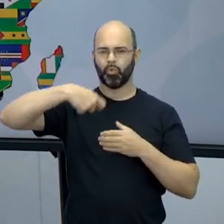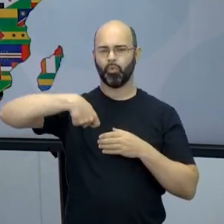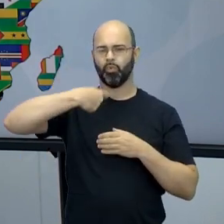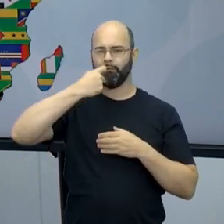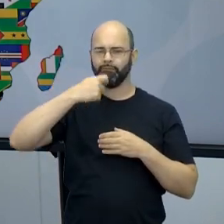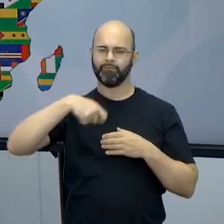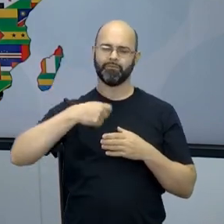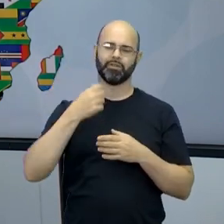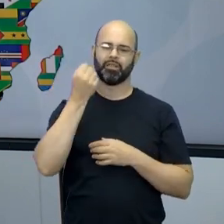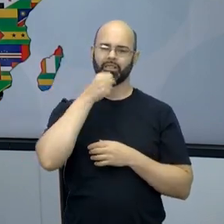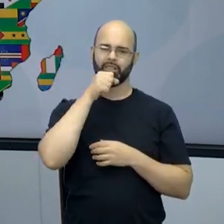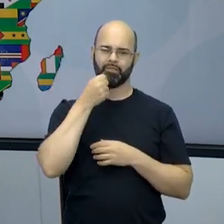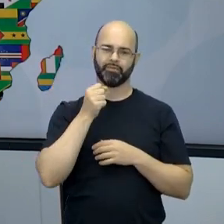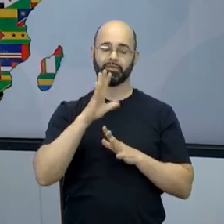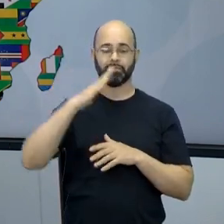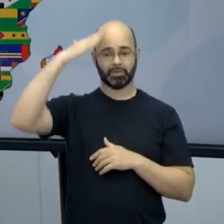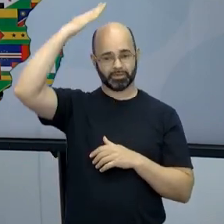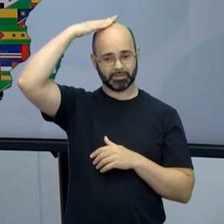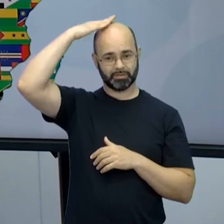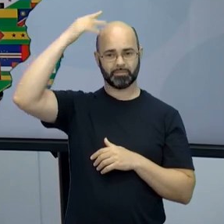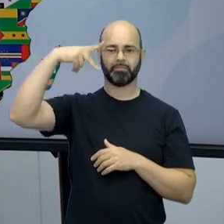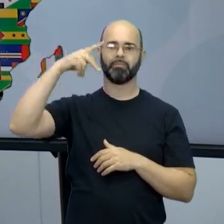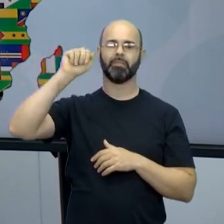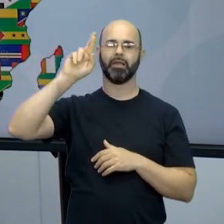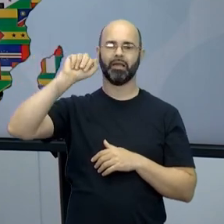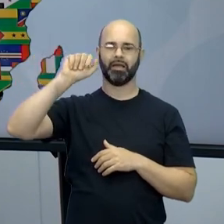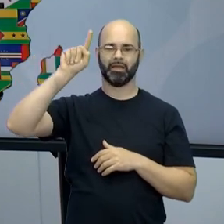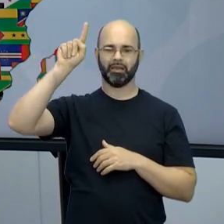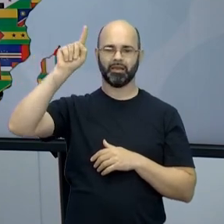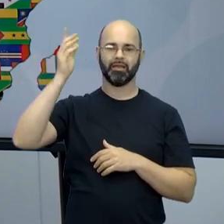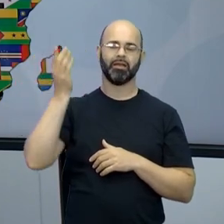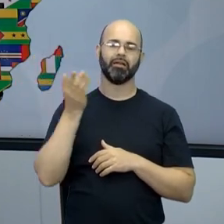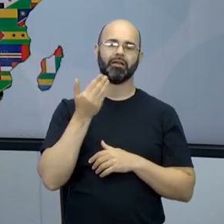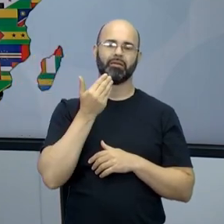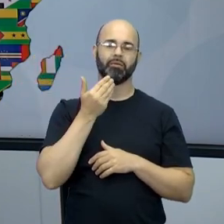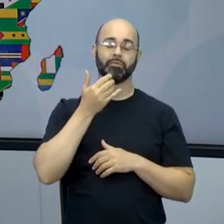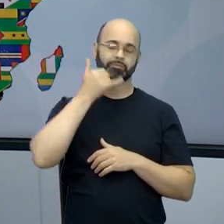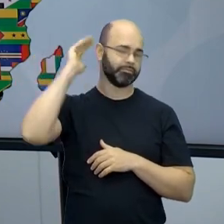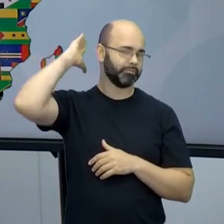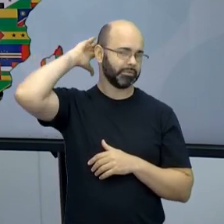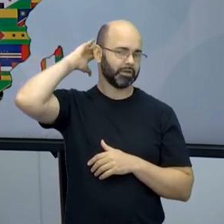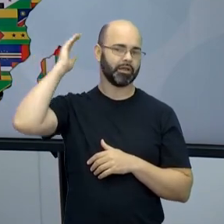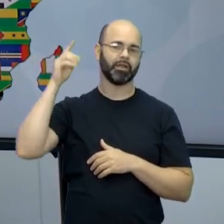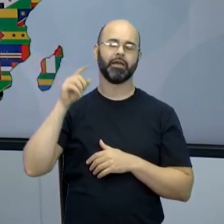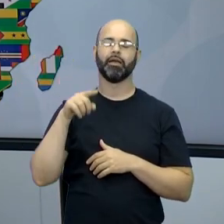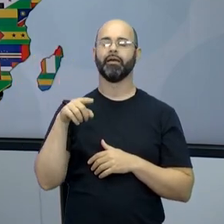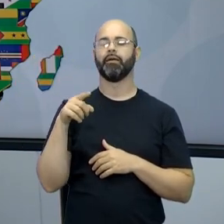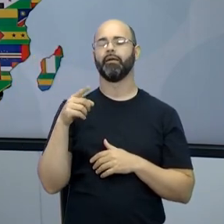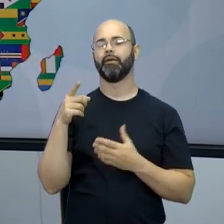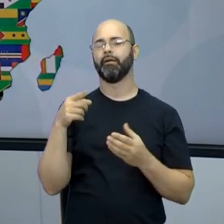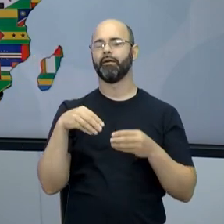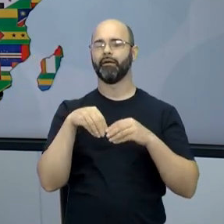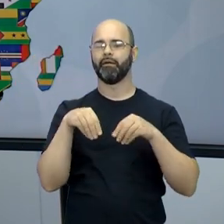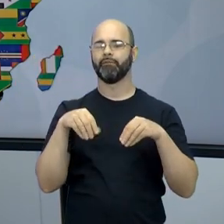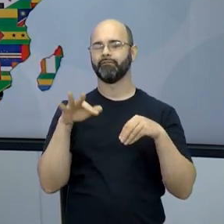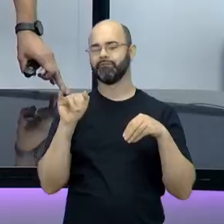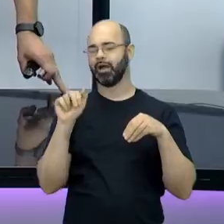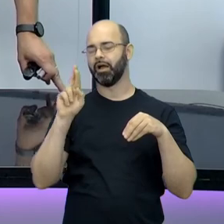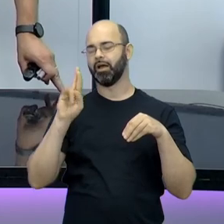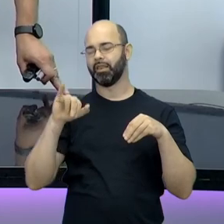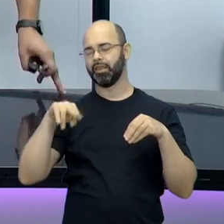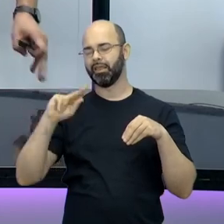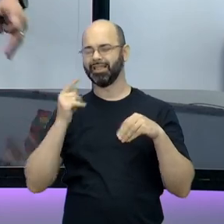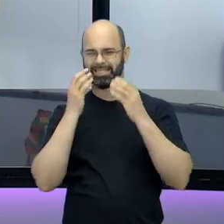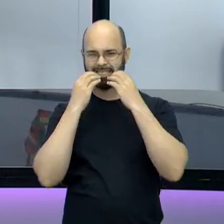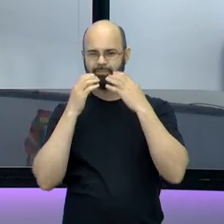sorveteria. No Pará, de onde vem o açaí, é comido com farinha, com peixe, é uma refeição. Faz parte das